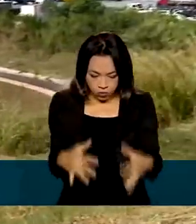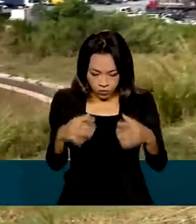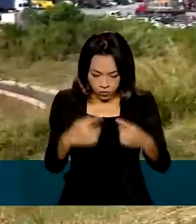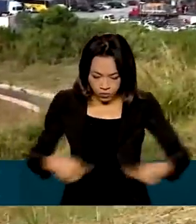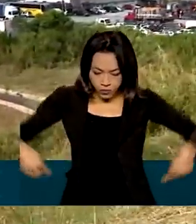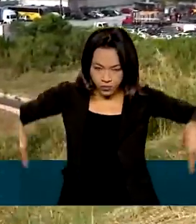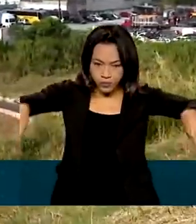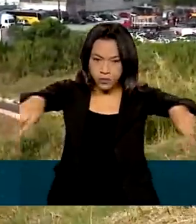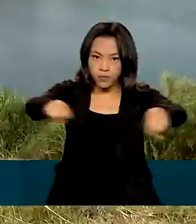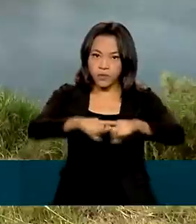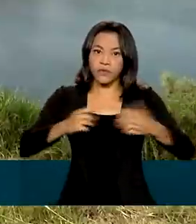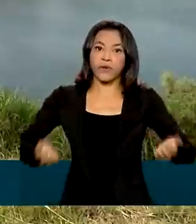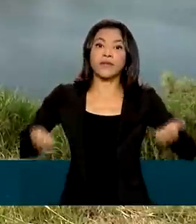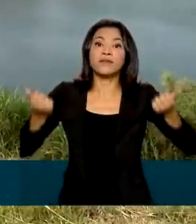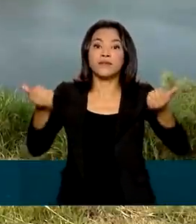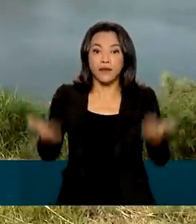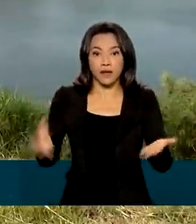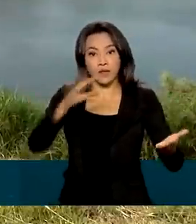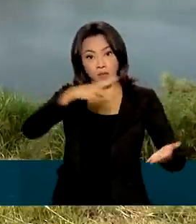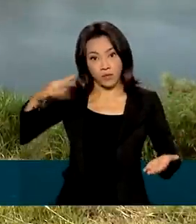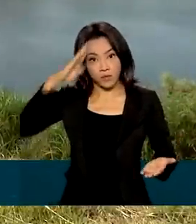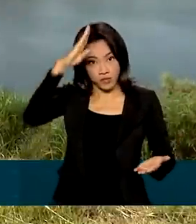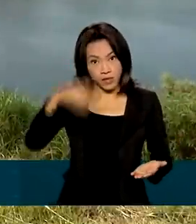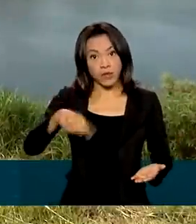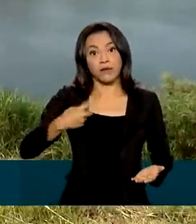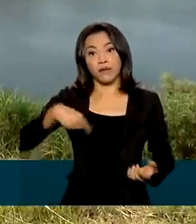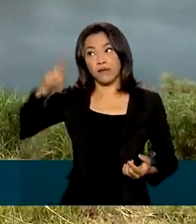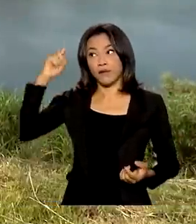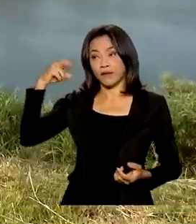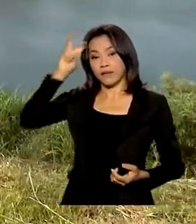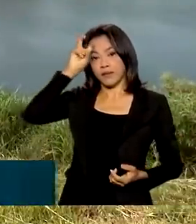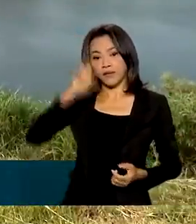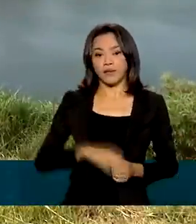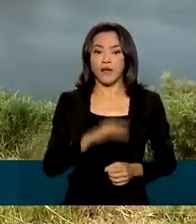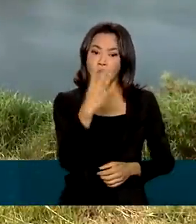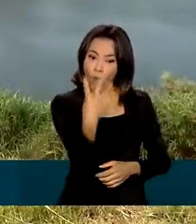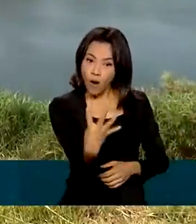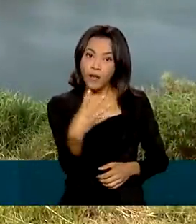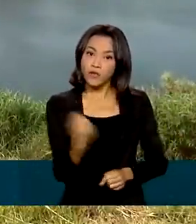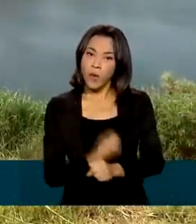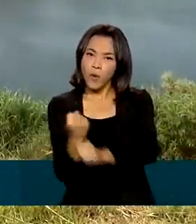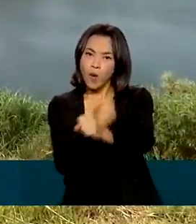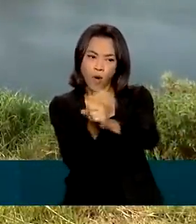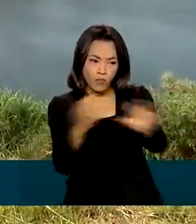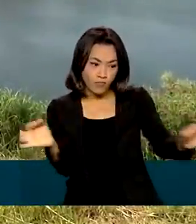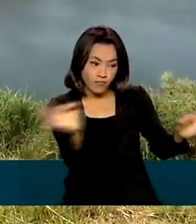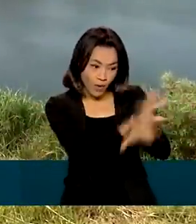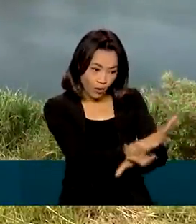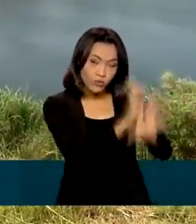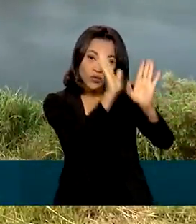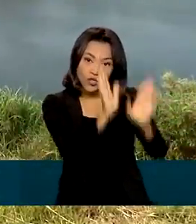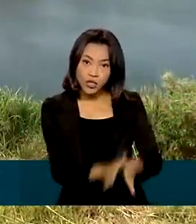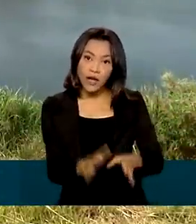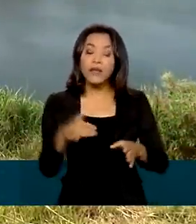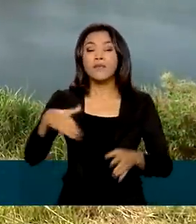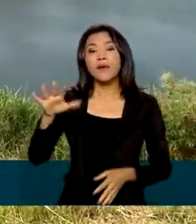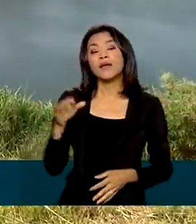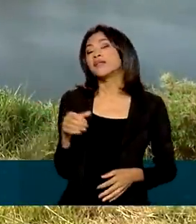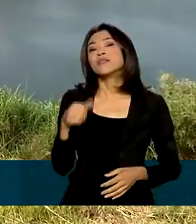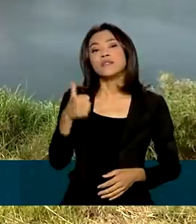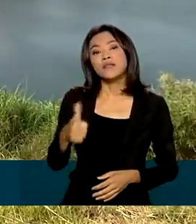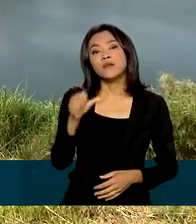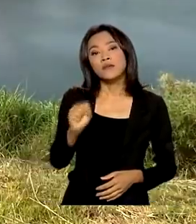Bolsonaro nesta quinta-feira. Das cinco fases da obra, quatro já foram concluídas e mais de 185 milhões de reais